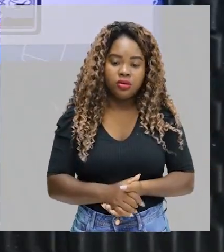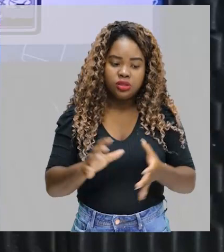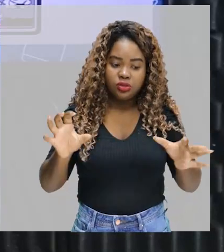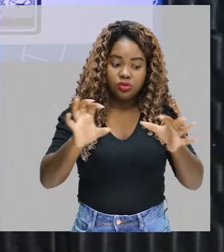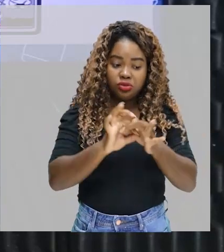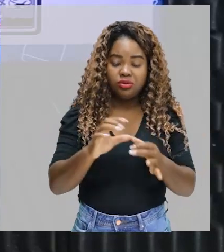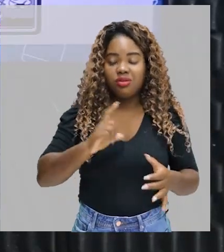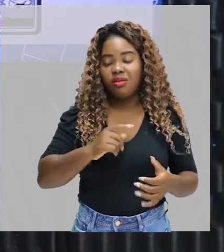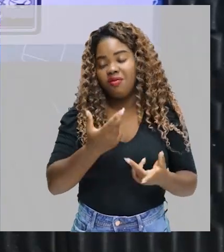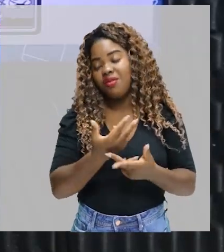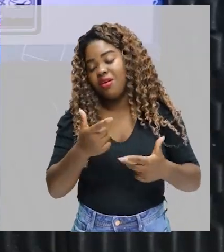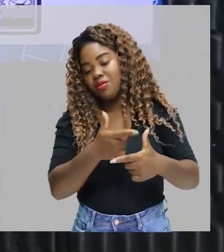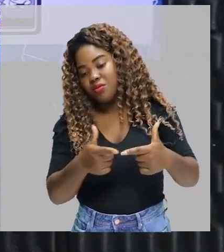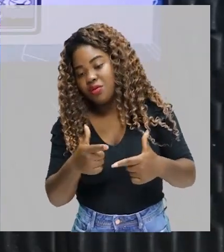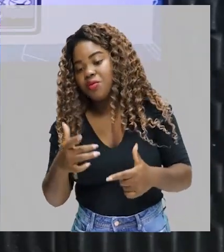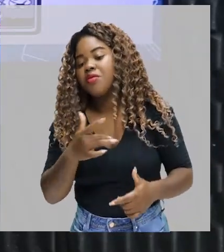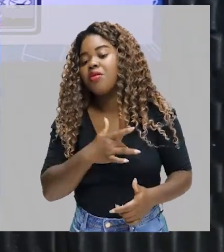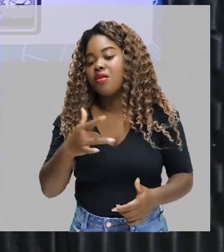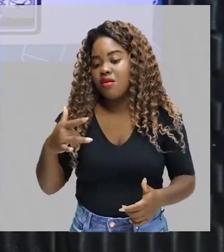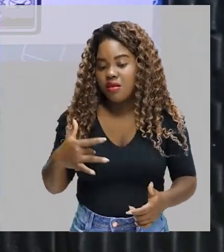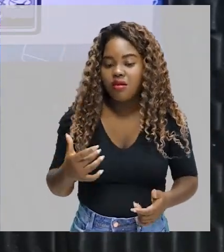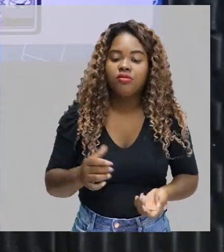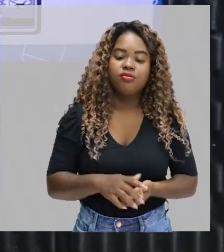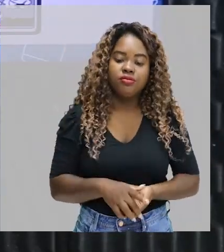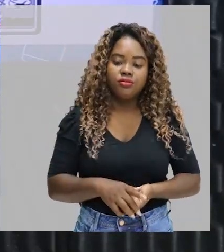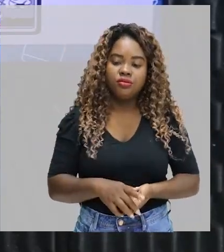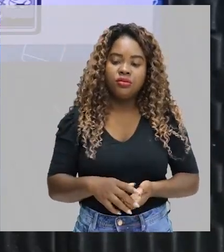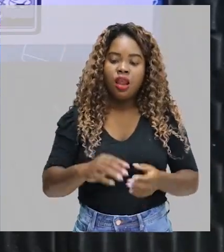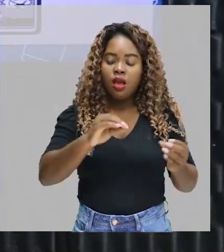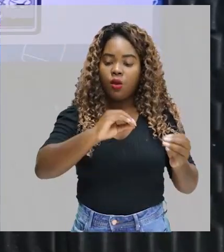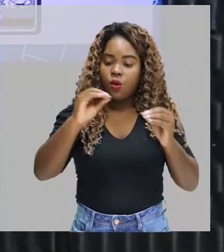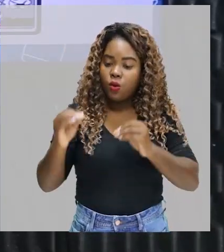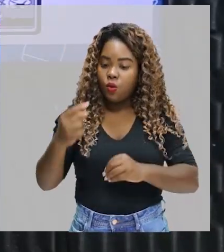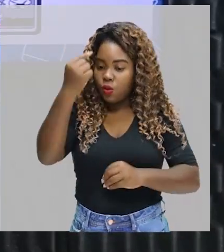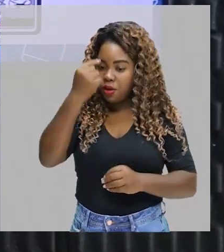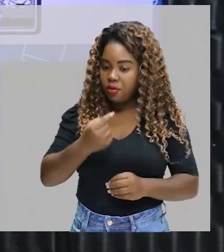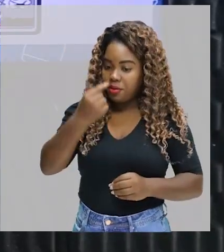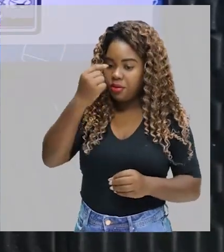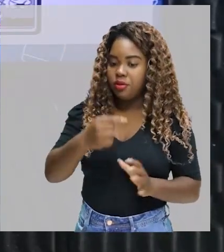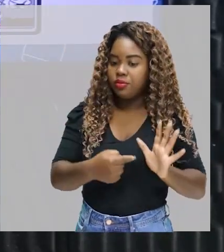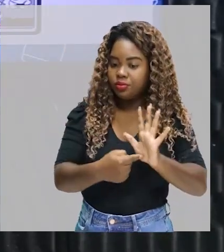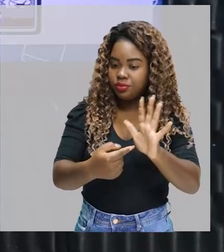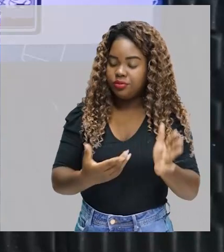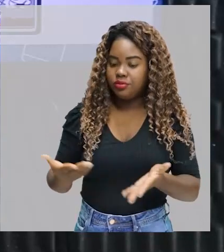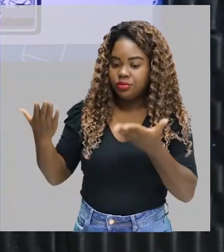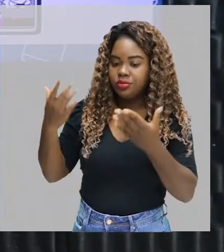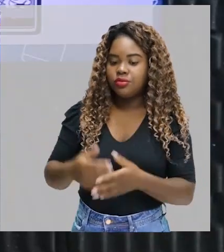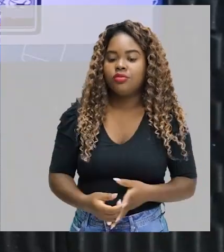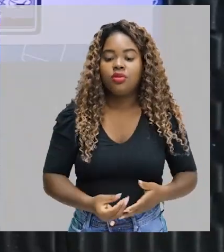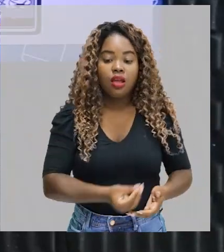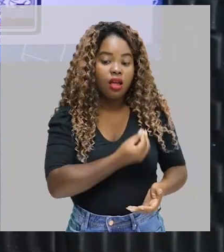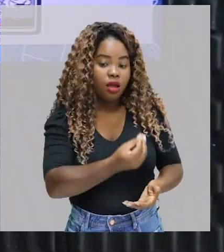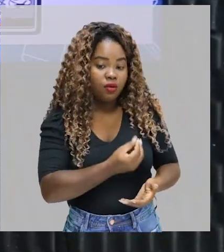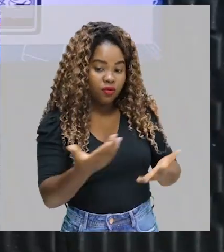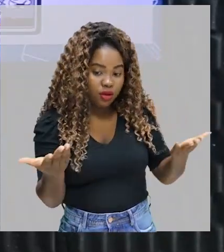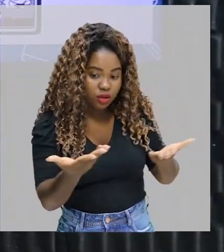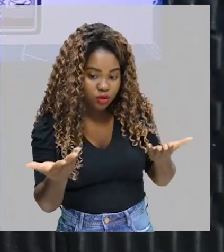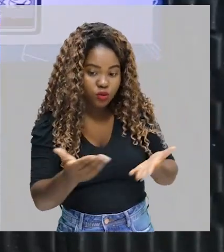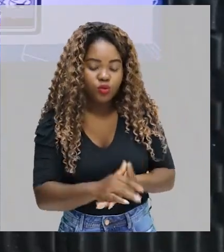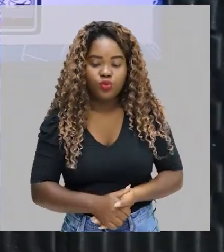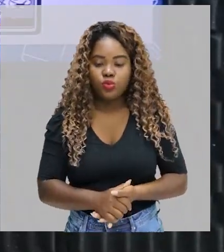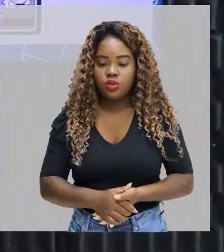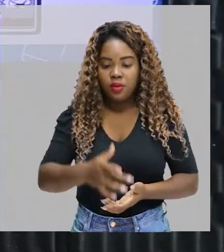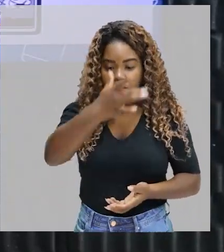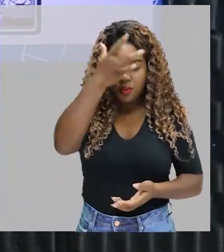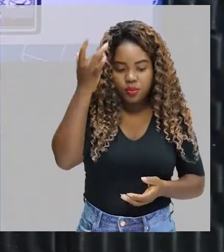série de problemas para a saúde do indivíduo. Aí eu trouxe uma imagem aqui, Esta é a vida moderna. Está